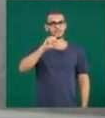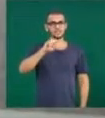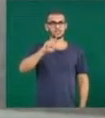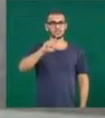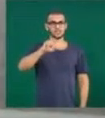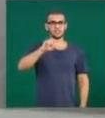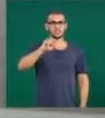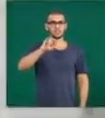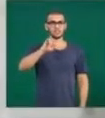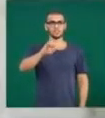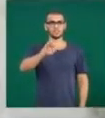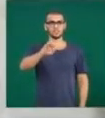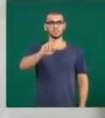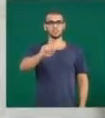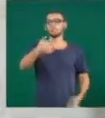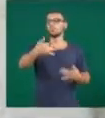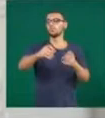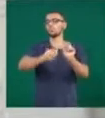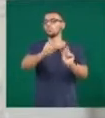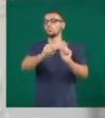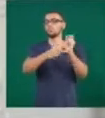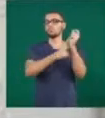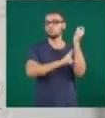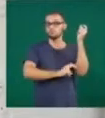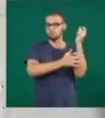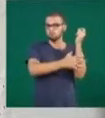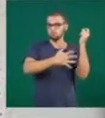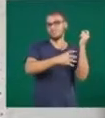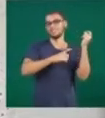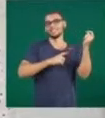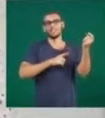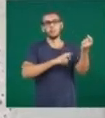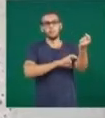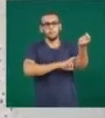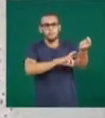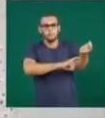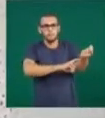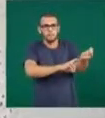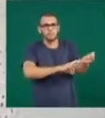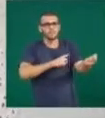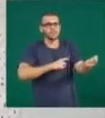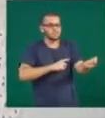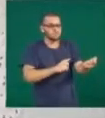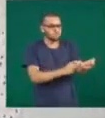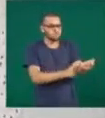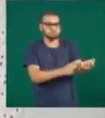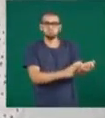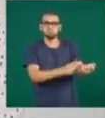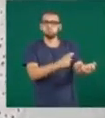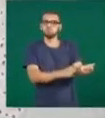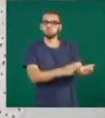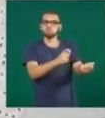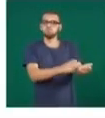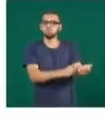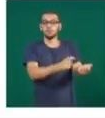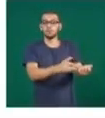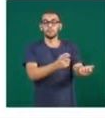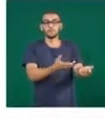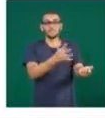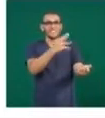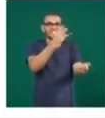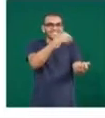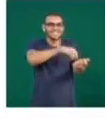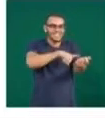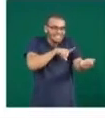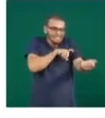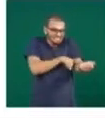o que é trombose. A trombose é a formação de coágulo dentro das veias profundas. A causa da